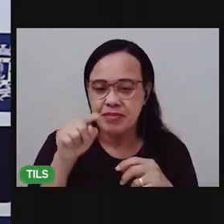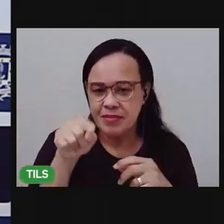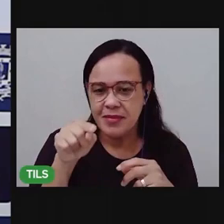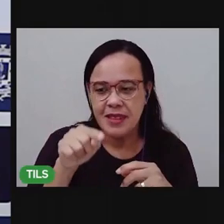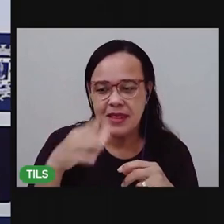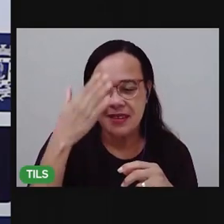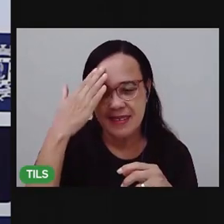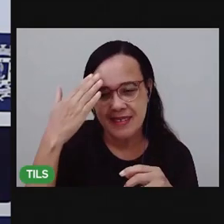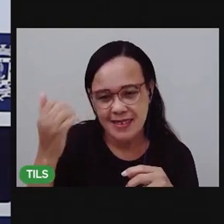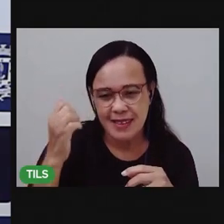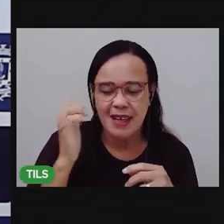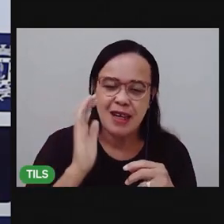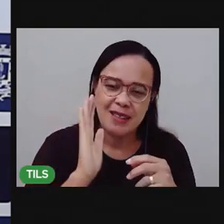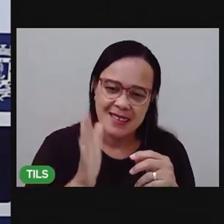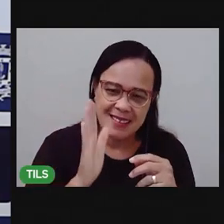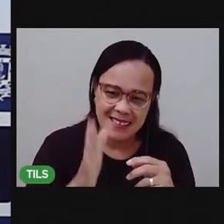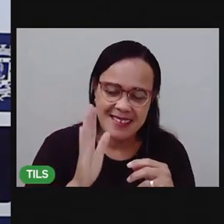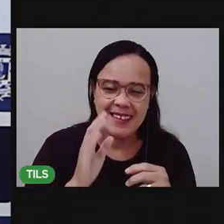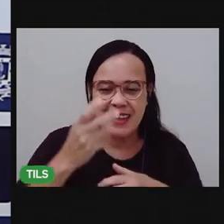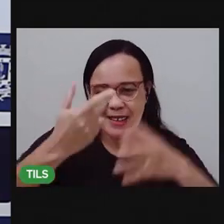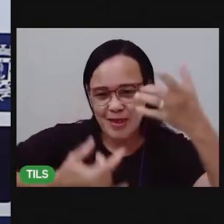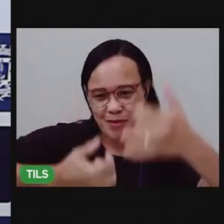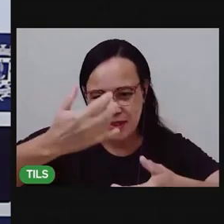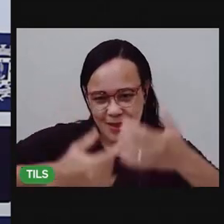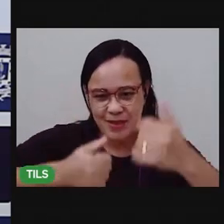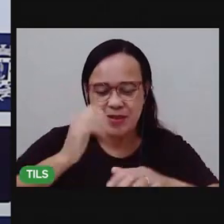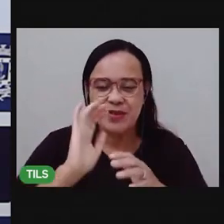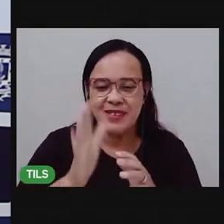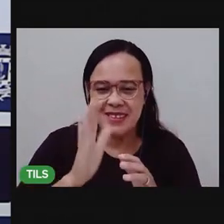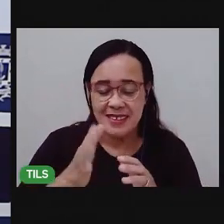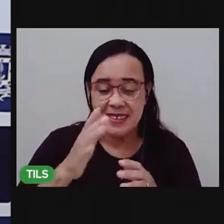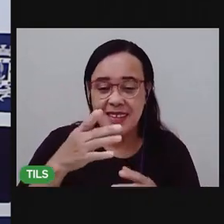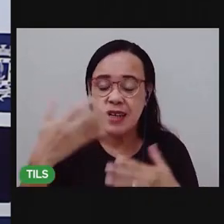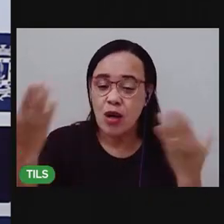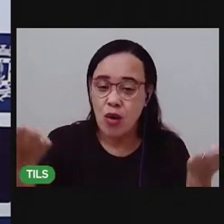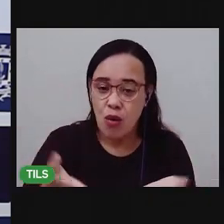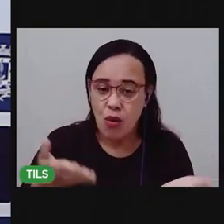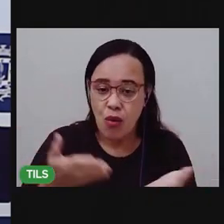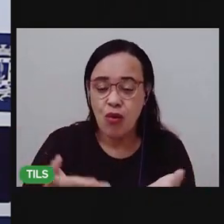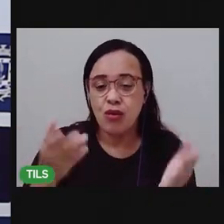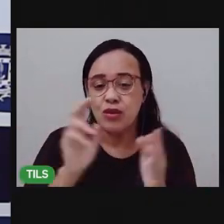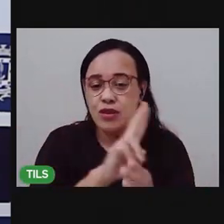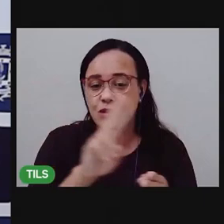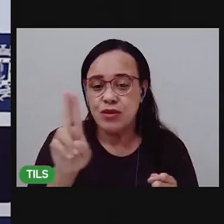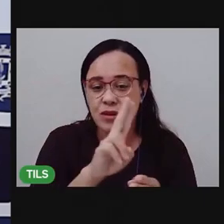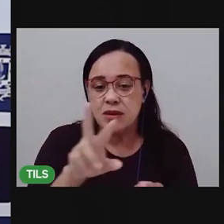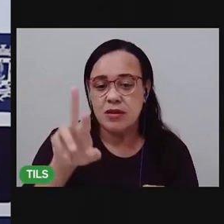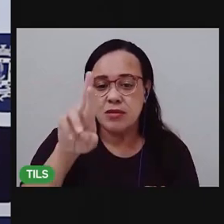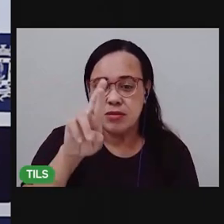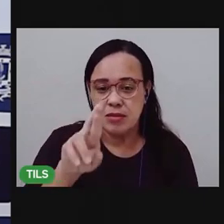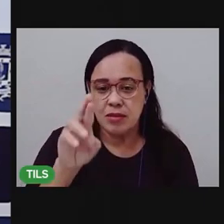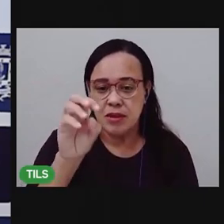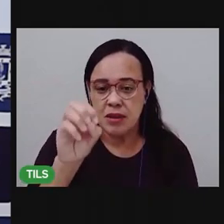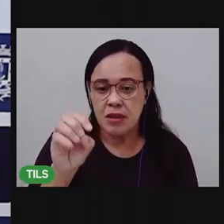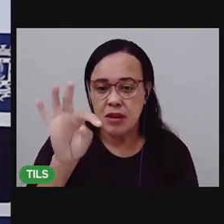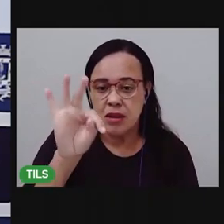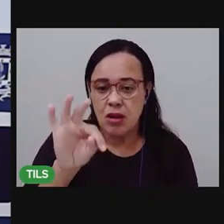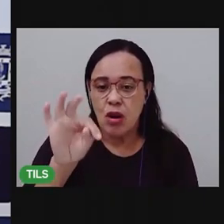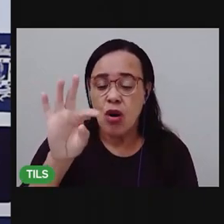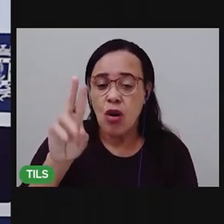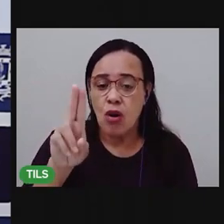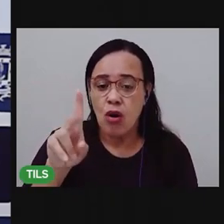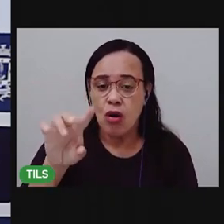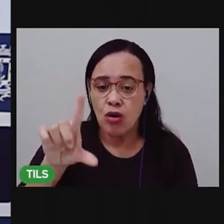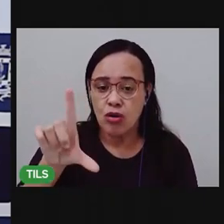ter ouvido falar. gente vai falar hoje sobre os rótulos. fotos que estão presentes nas embalagens de diversos alimentos